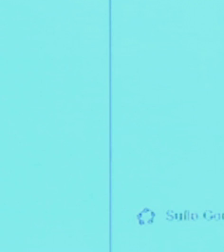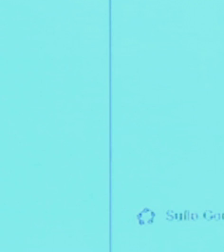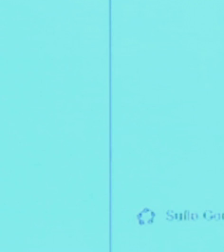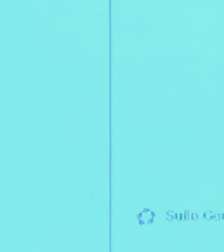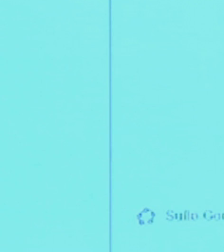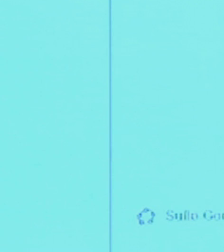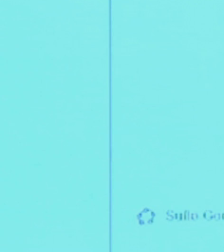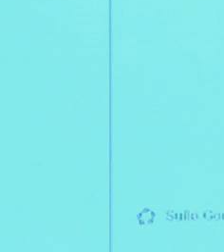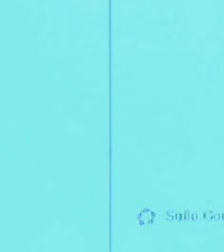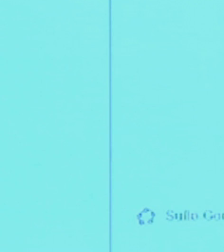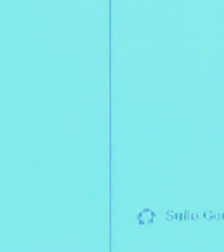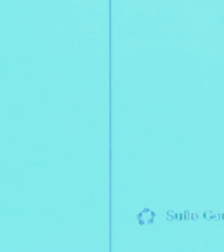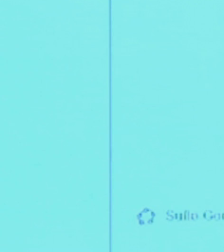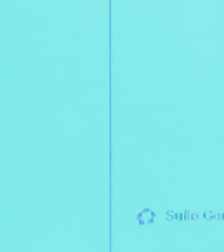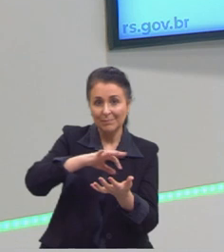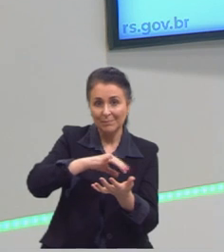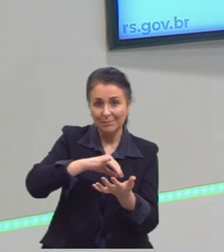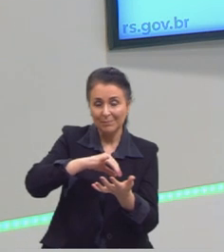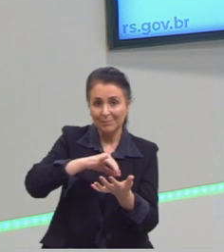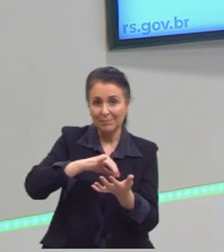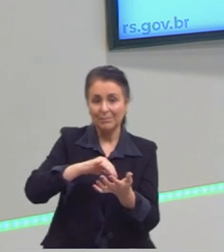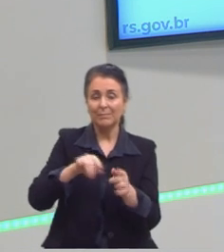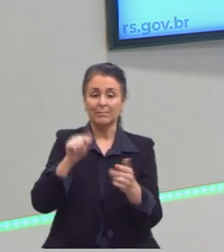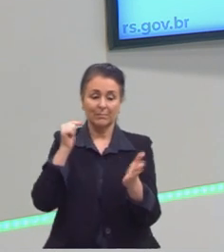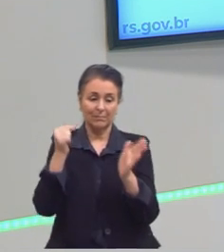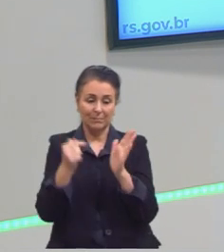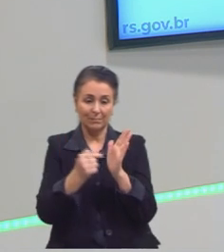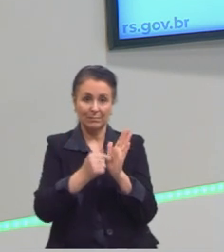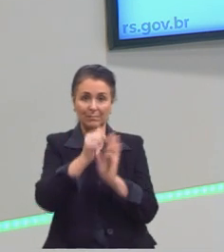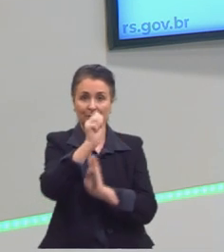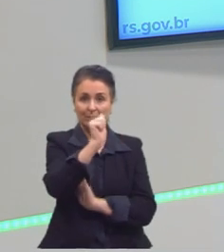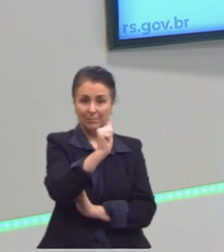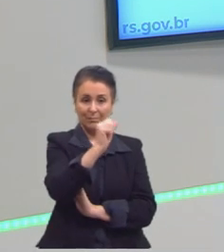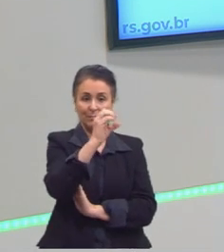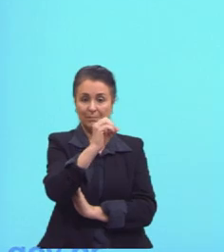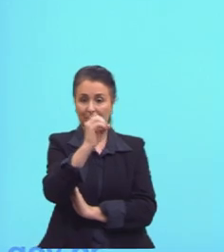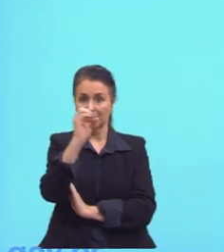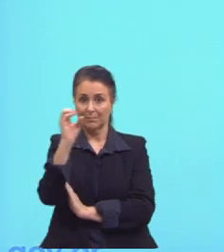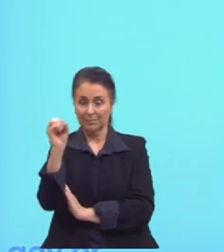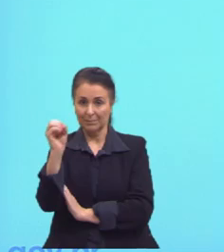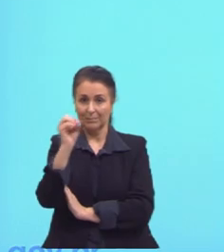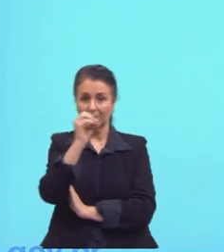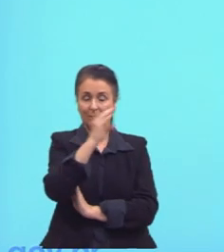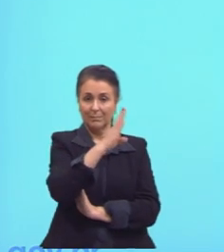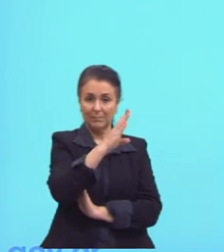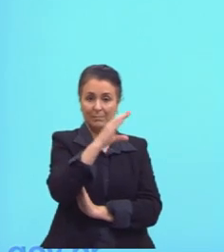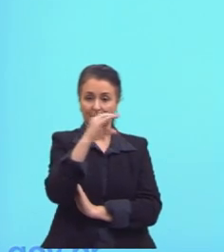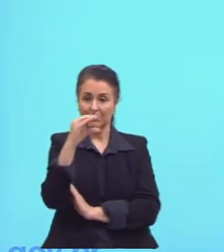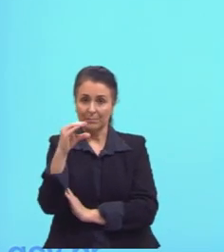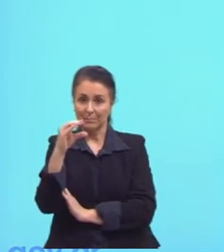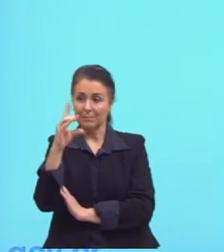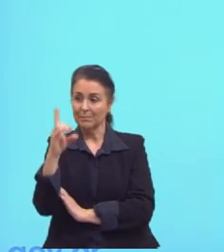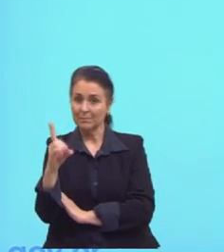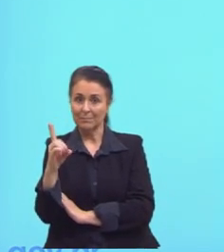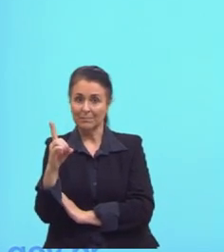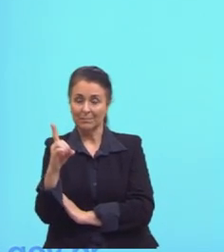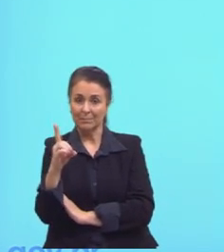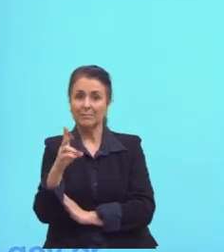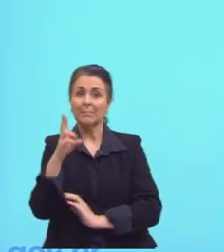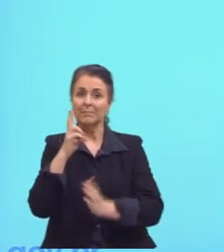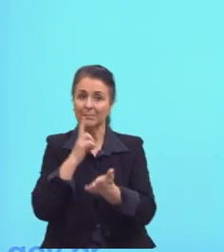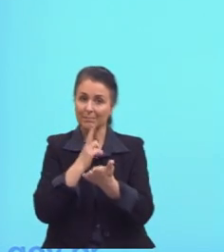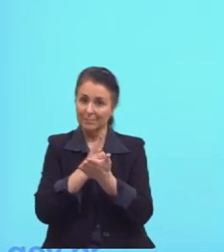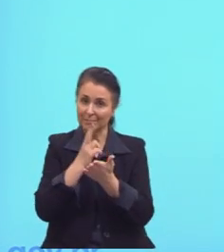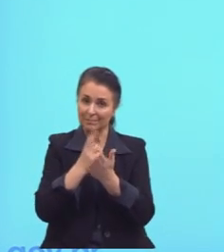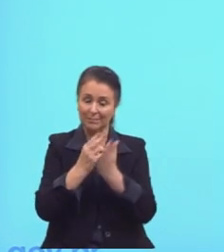calculadora do GeoGebra. Marquei o ponto A, 0 e 0, o B, o C e o D. Sempre que a gente